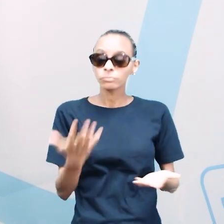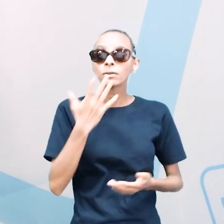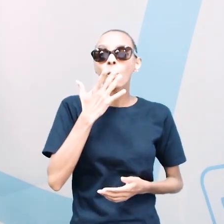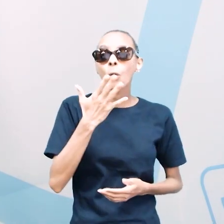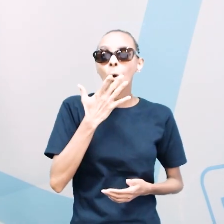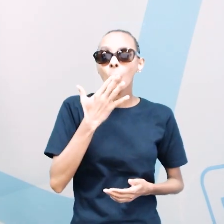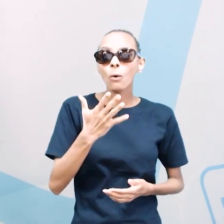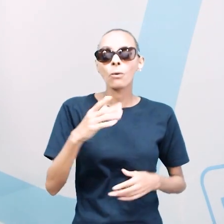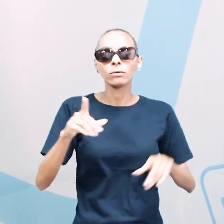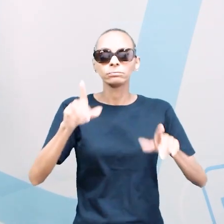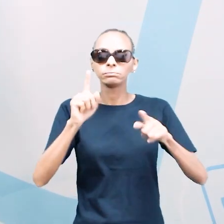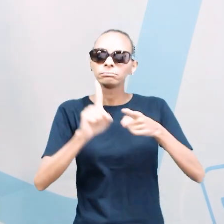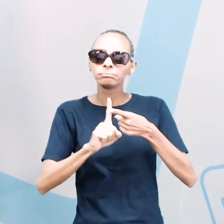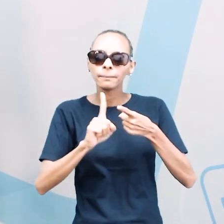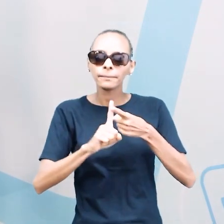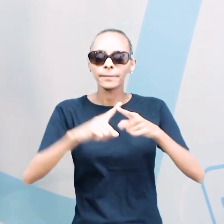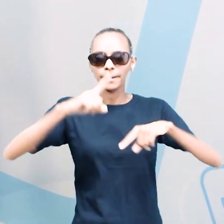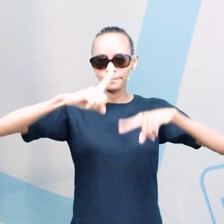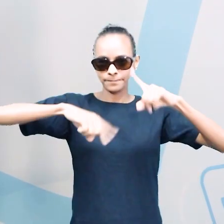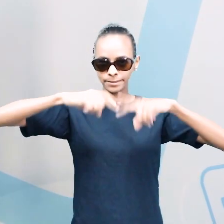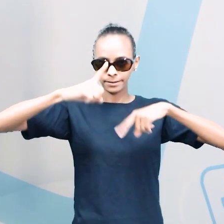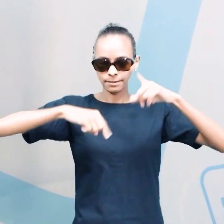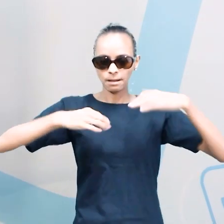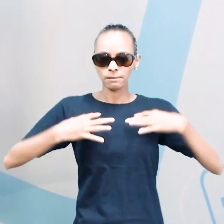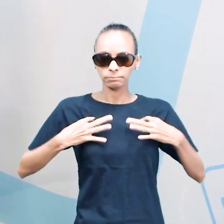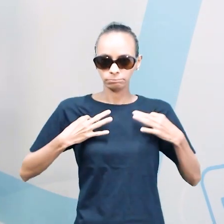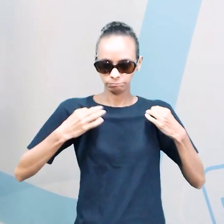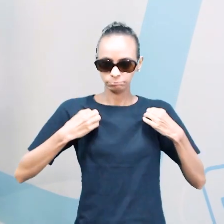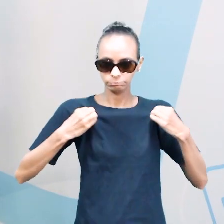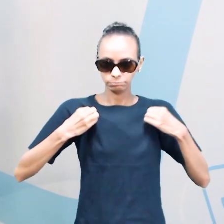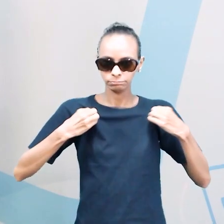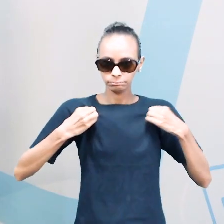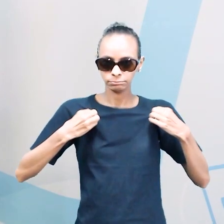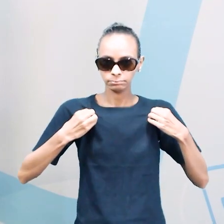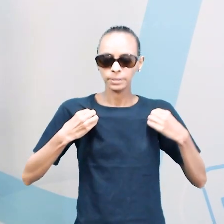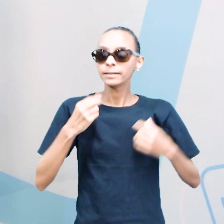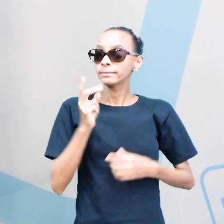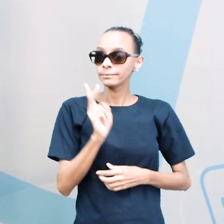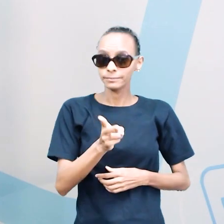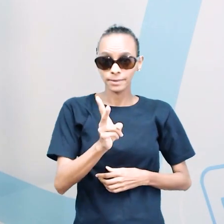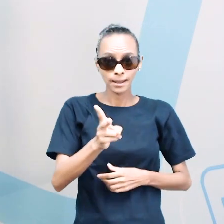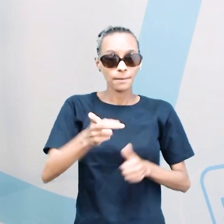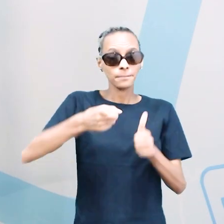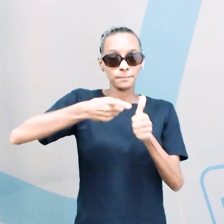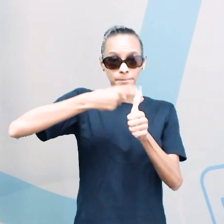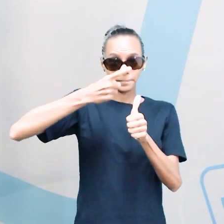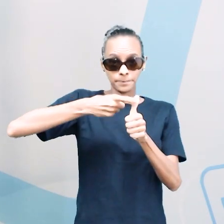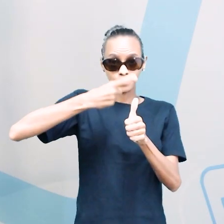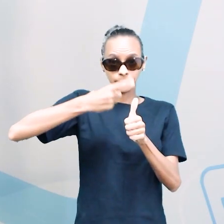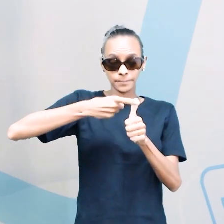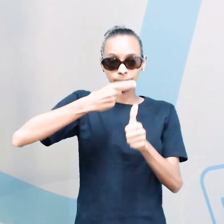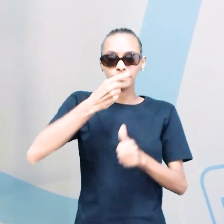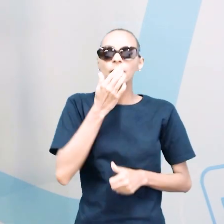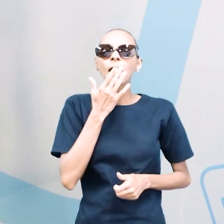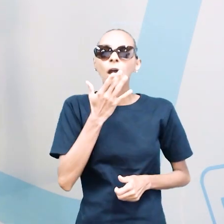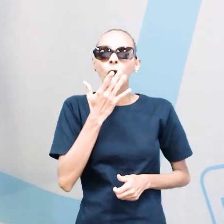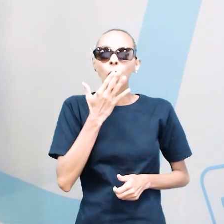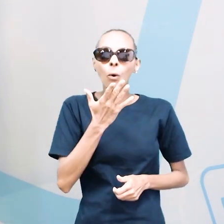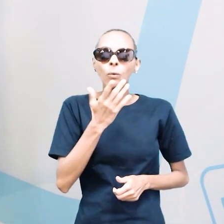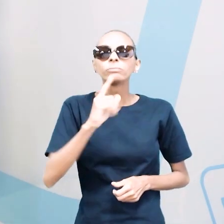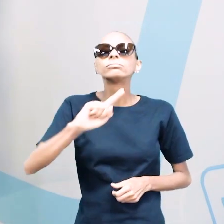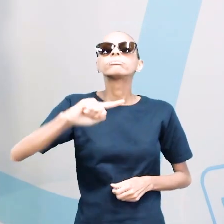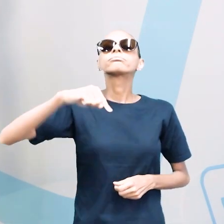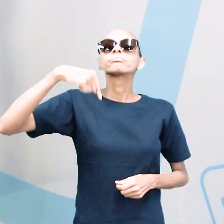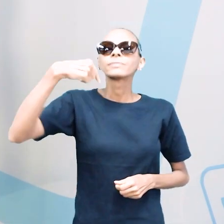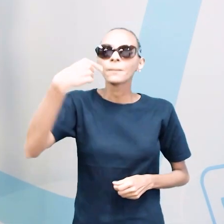material para roupas, a gente sempre coloca primeiro a cor, após a cor,